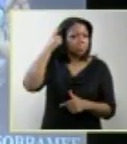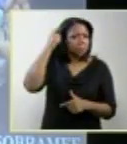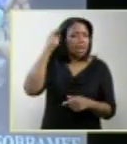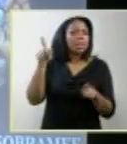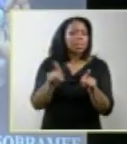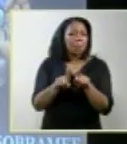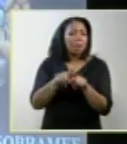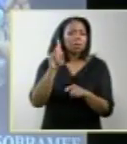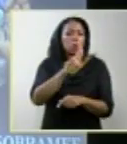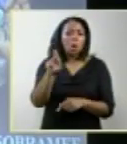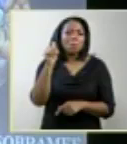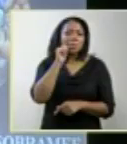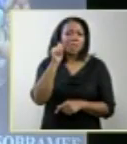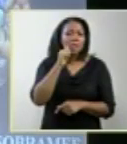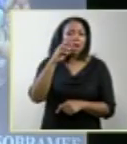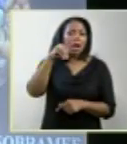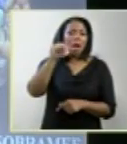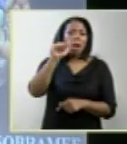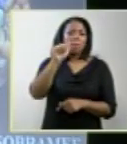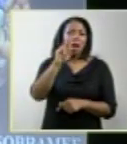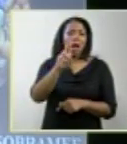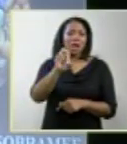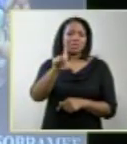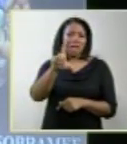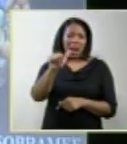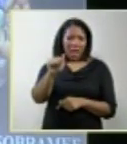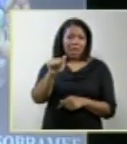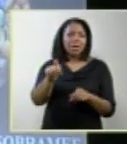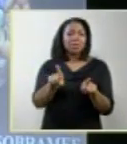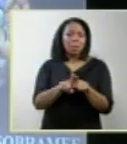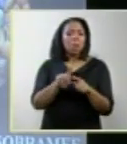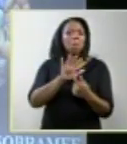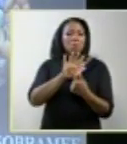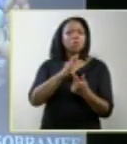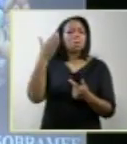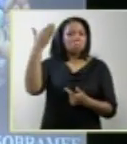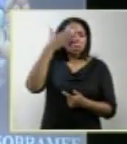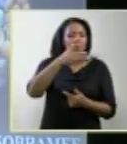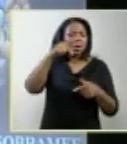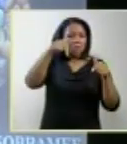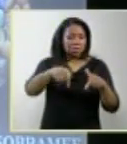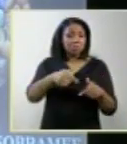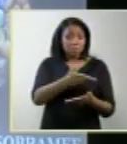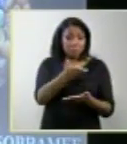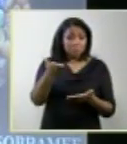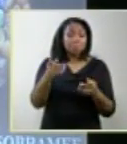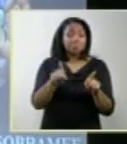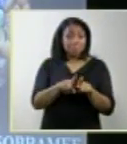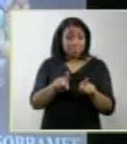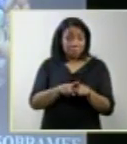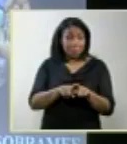já apresentada anteriormente, e eu trago aos senhores e posso provar aos senhores, e à sua excelência, que é uma